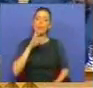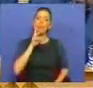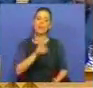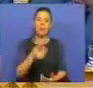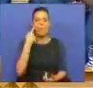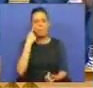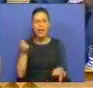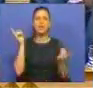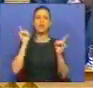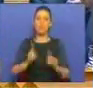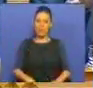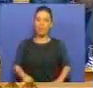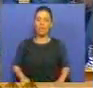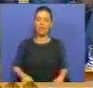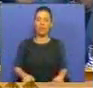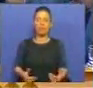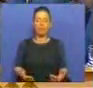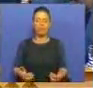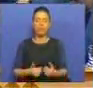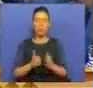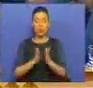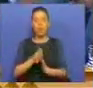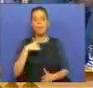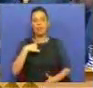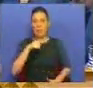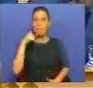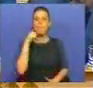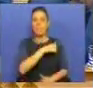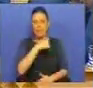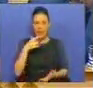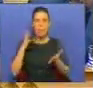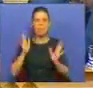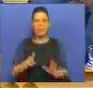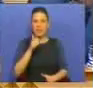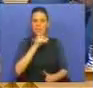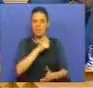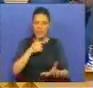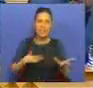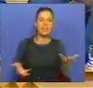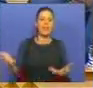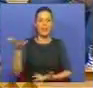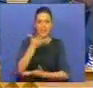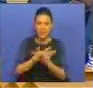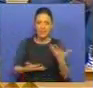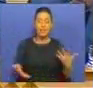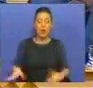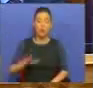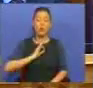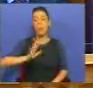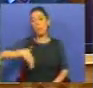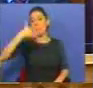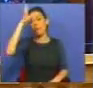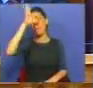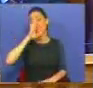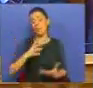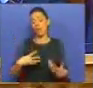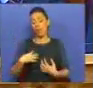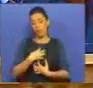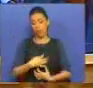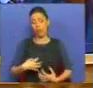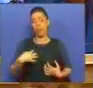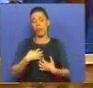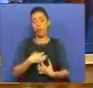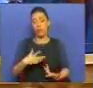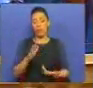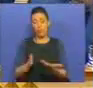-lhe responder mais uma vez e com toda a paciência que temos que ter uns com os outros. O Sr. Primeiro-Ministro está incomodado